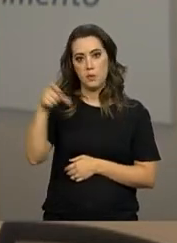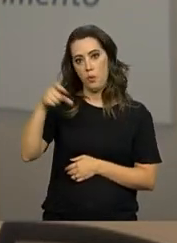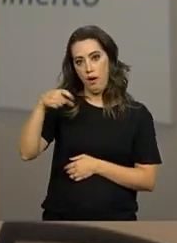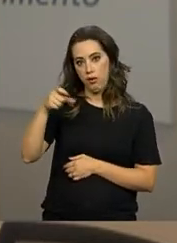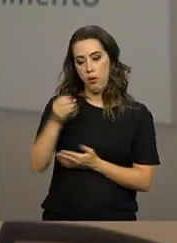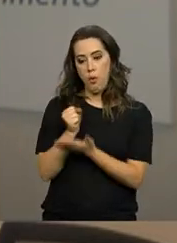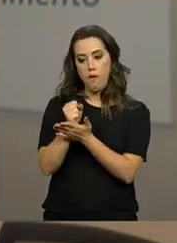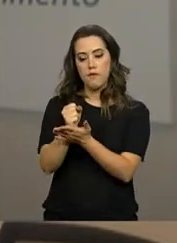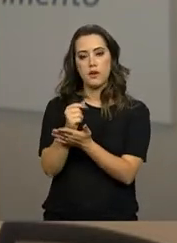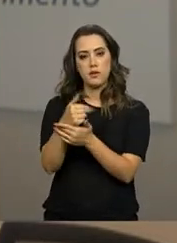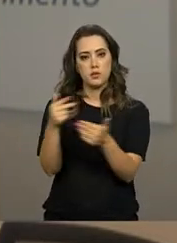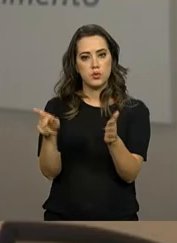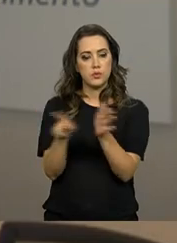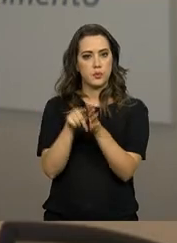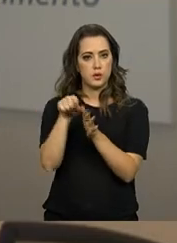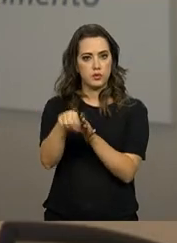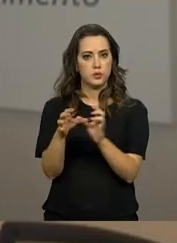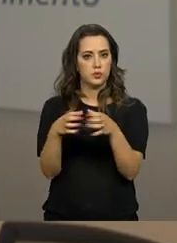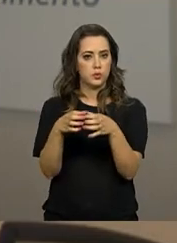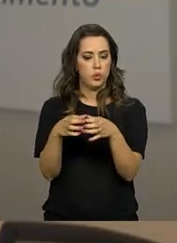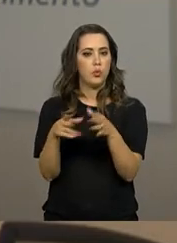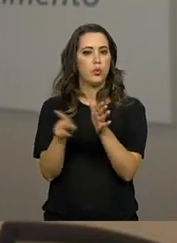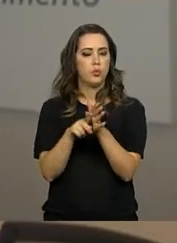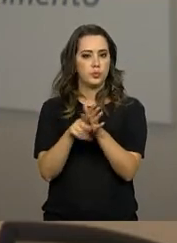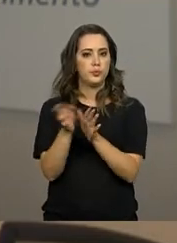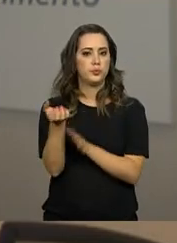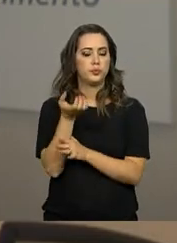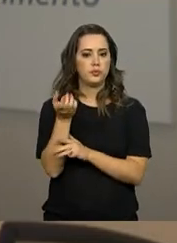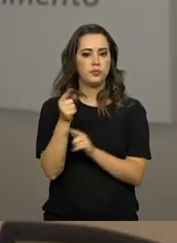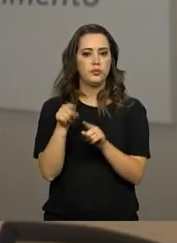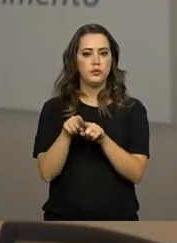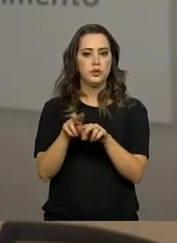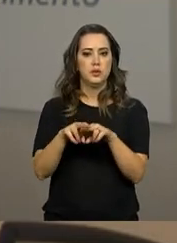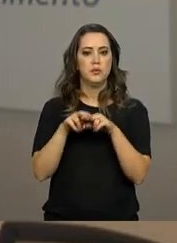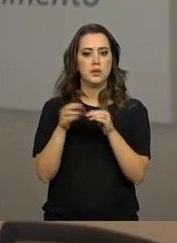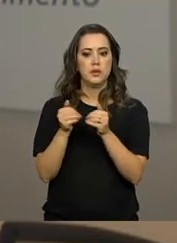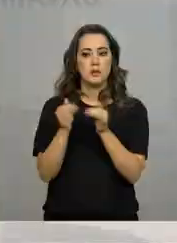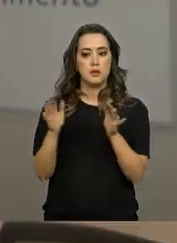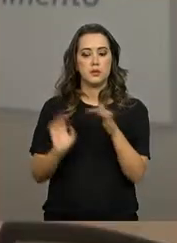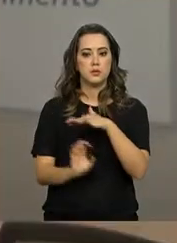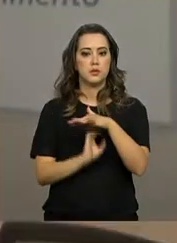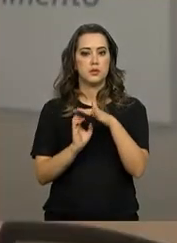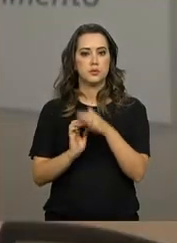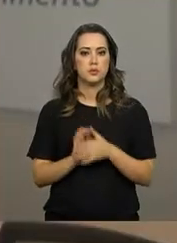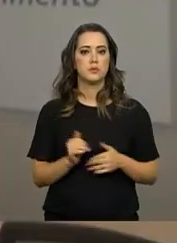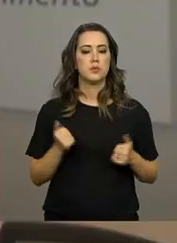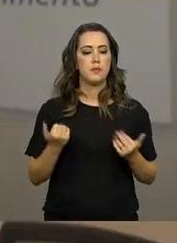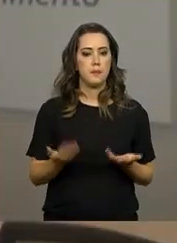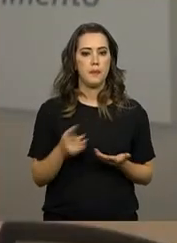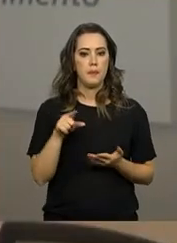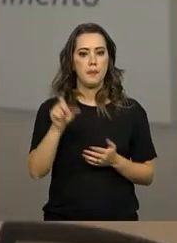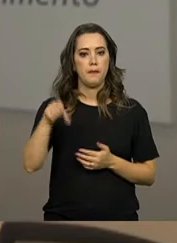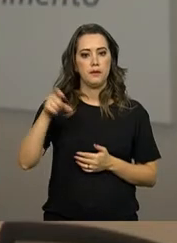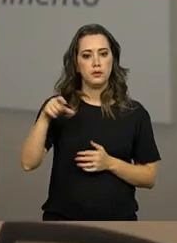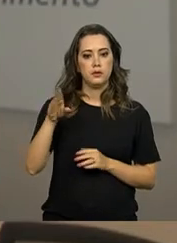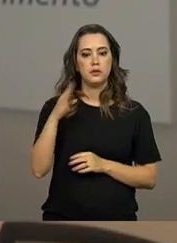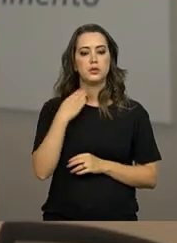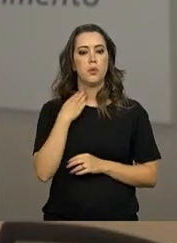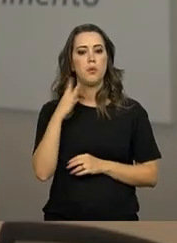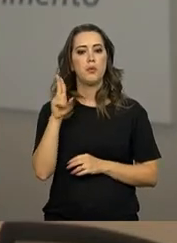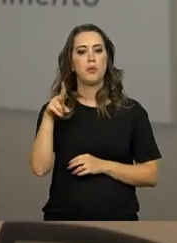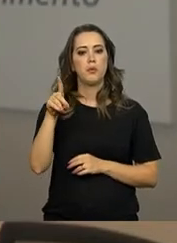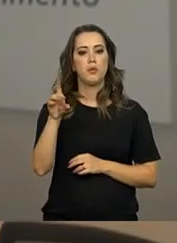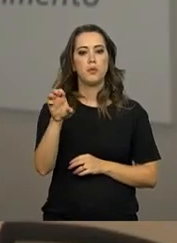oferecido um produto específico para esse setor através das franqueadoras. Através do cartão BNDES